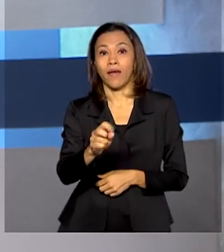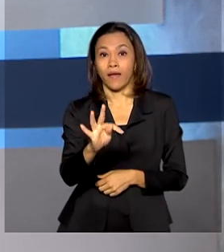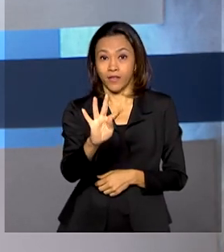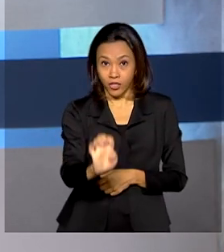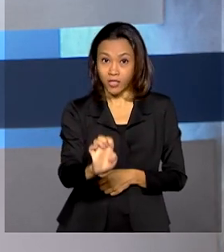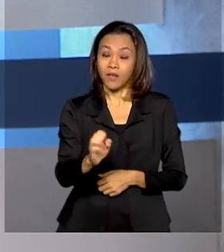milhões de pessoas. Legenda Zanotto